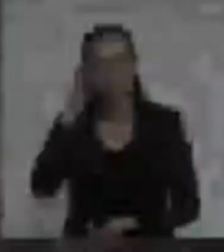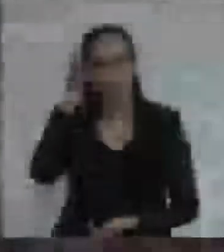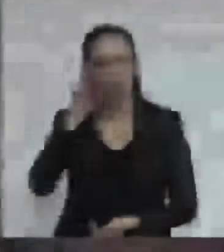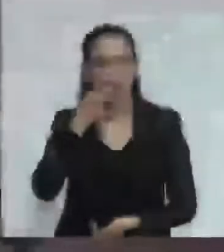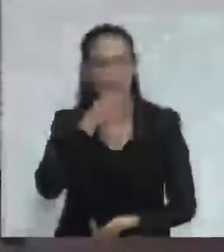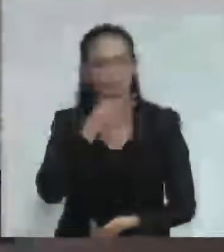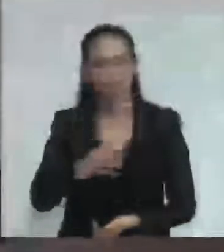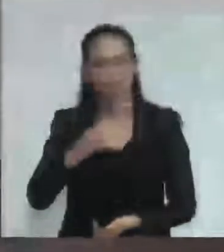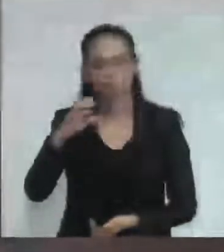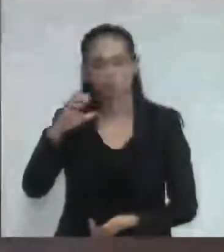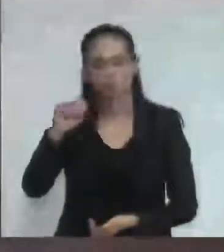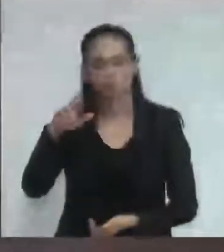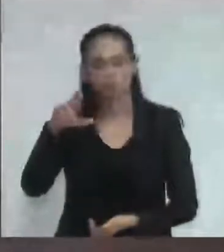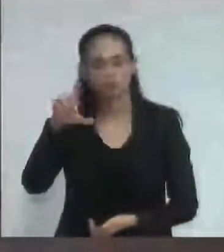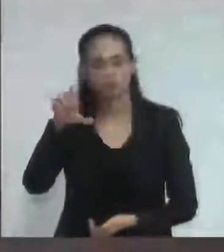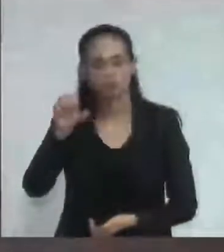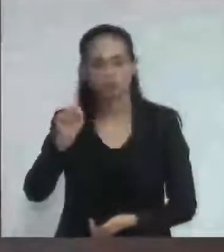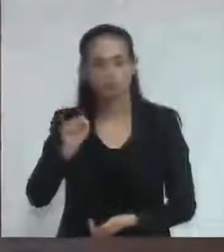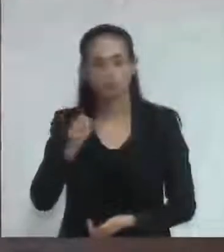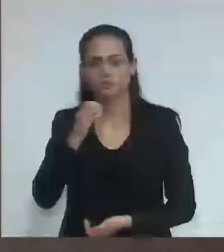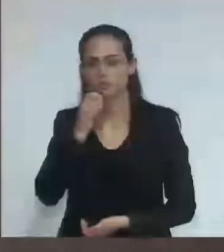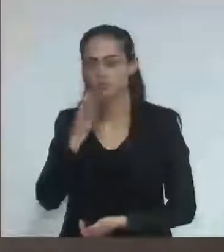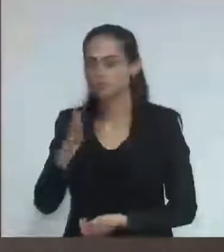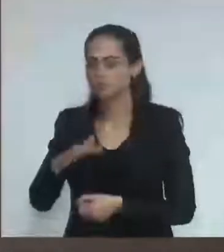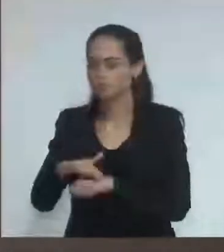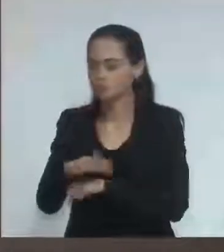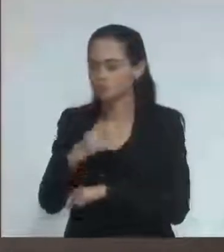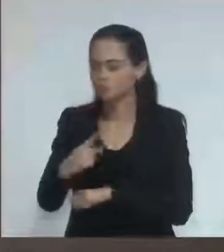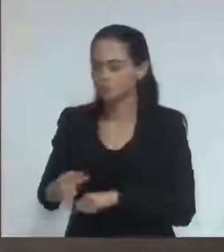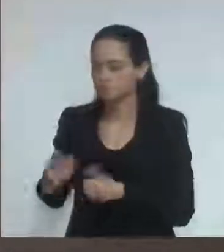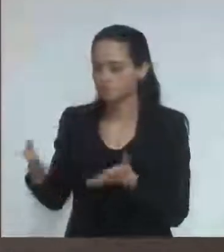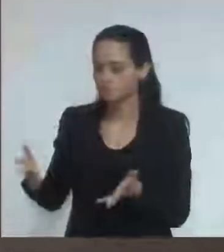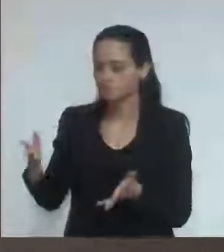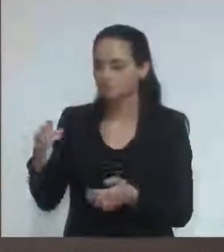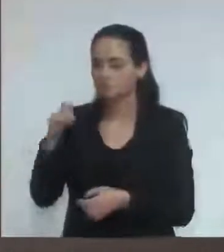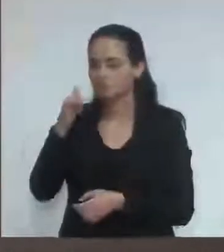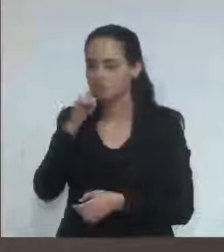Boa noite, Presidente. Boa noite, Ana, Flávia, demais vereadores.